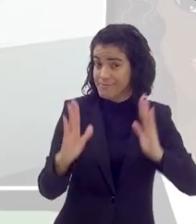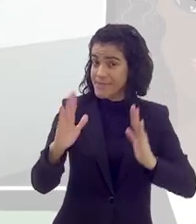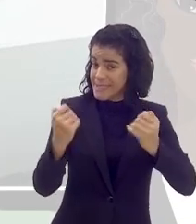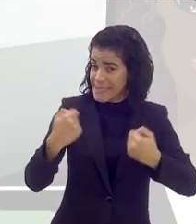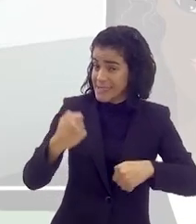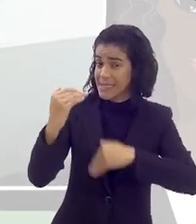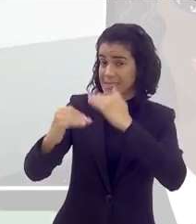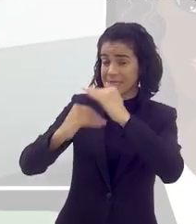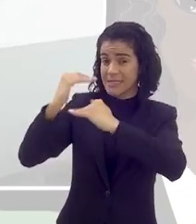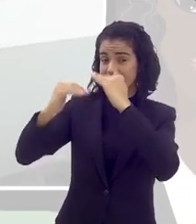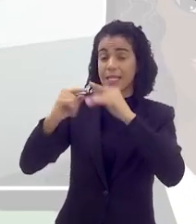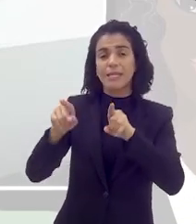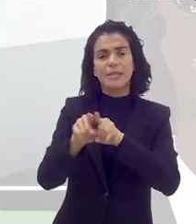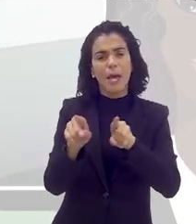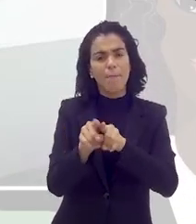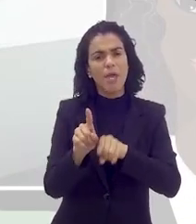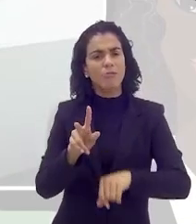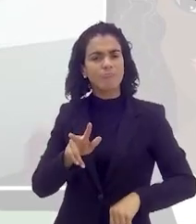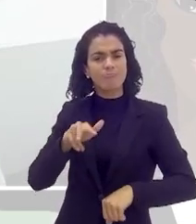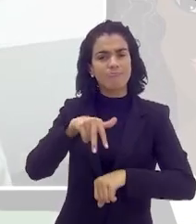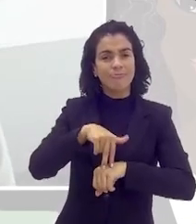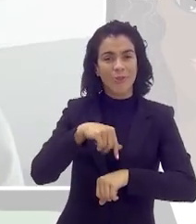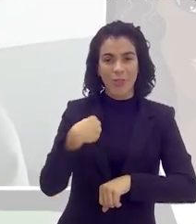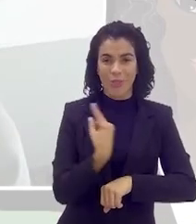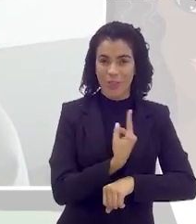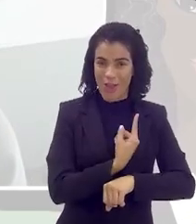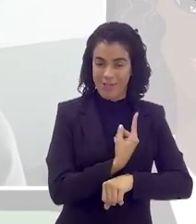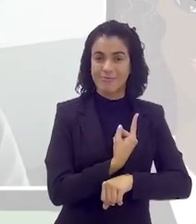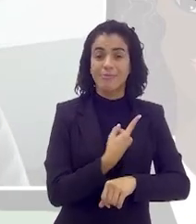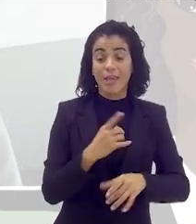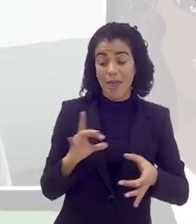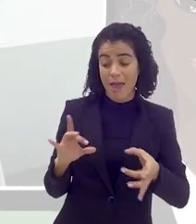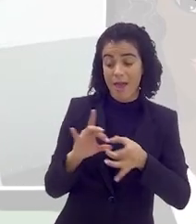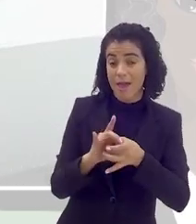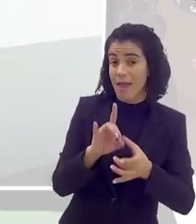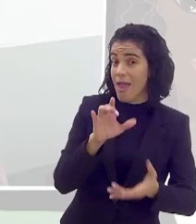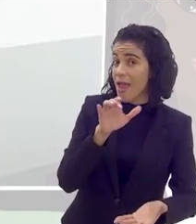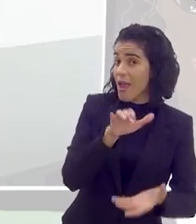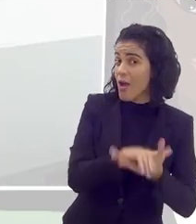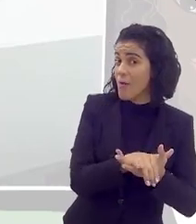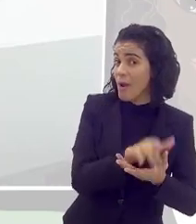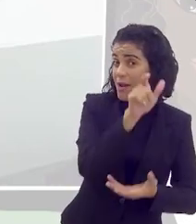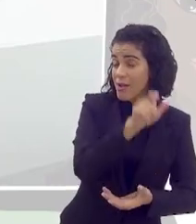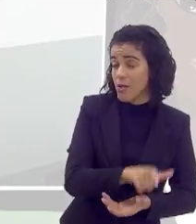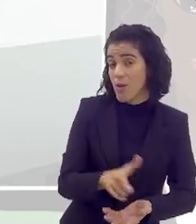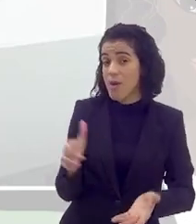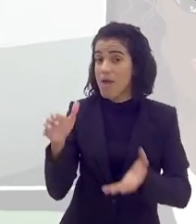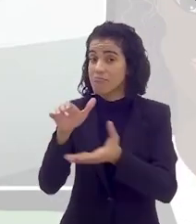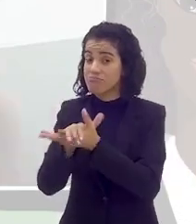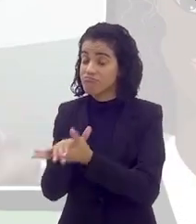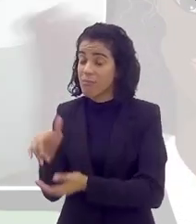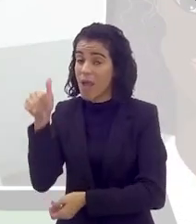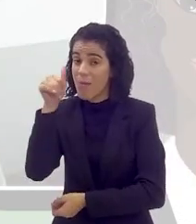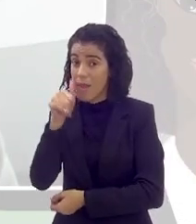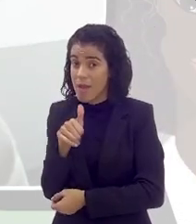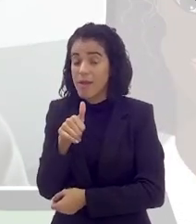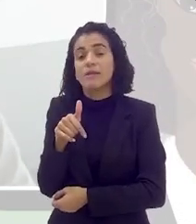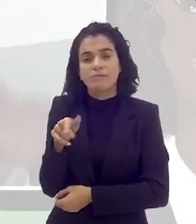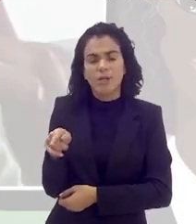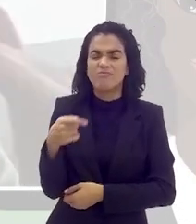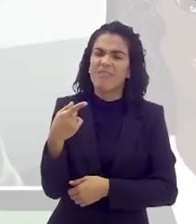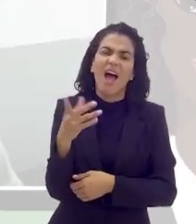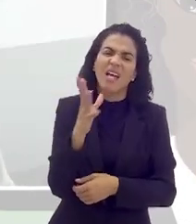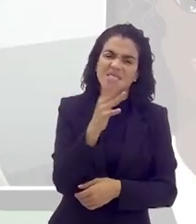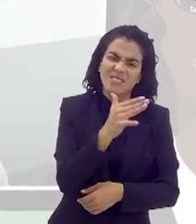essa faixa etária precisa para se desenvolver e vai conseguir ocupar o nosso lugar. E a parceria é com o marido, a parceria é com a esposa,